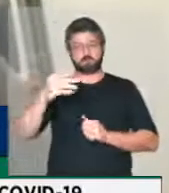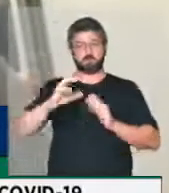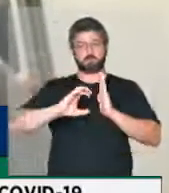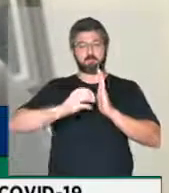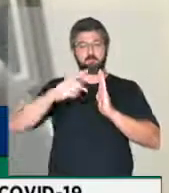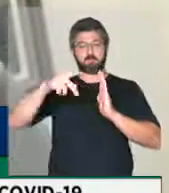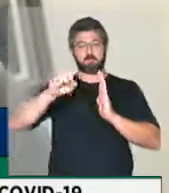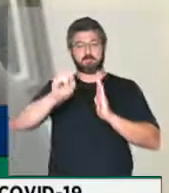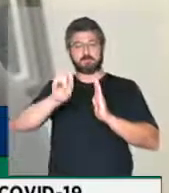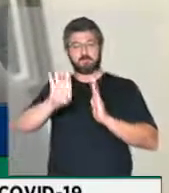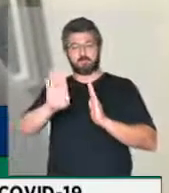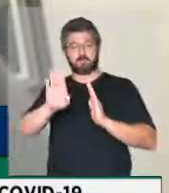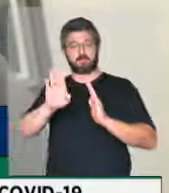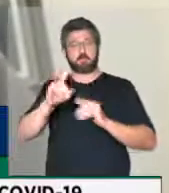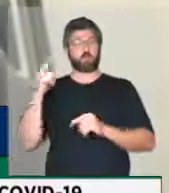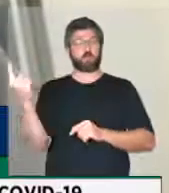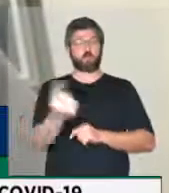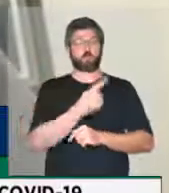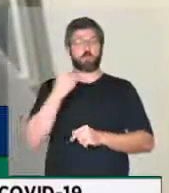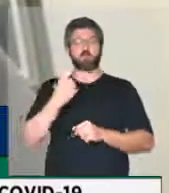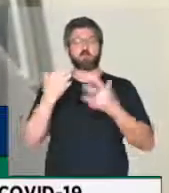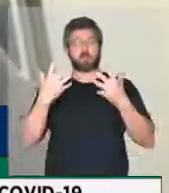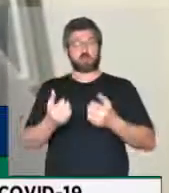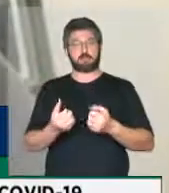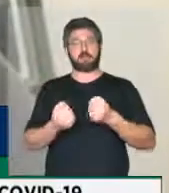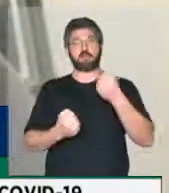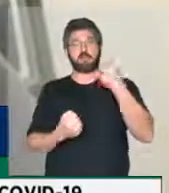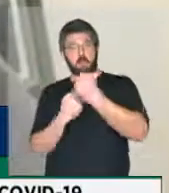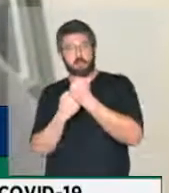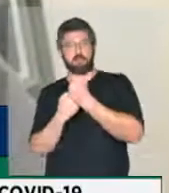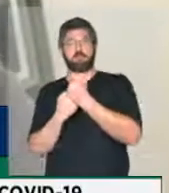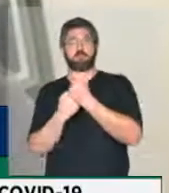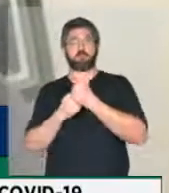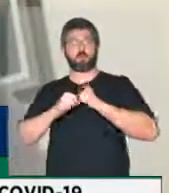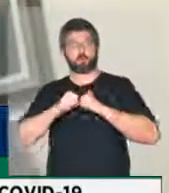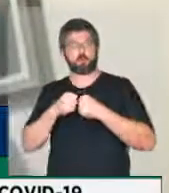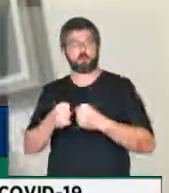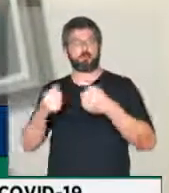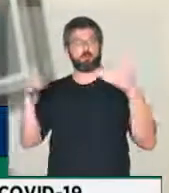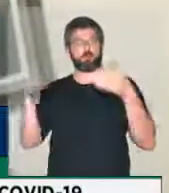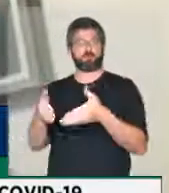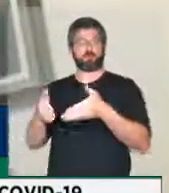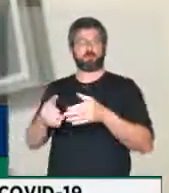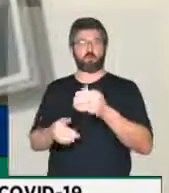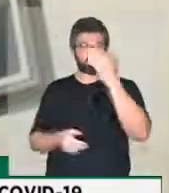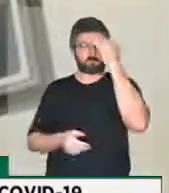PSDB, que por unanimidade está apoiando todos os esforços nessa direção. Obrigado, senhor presidente. Obrigado,